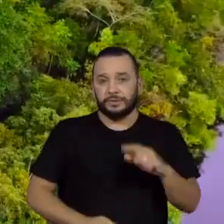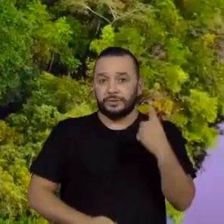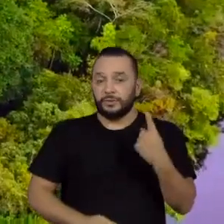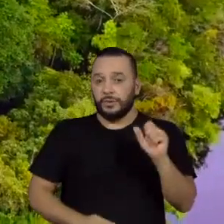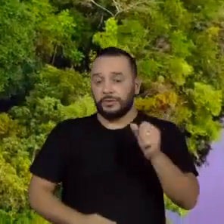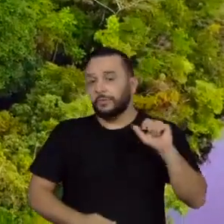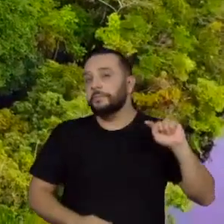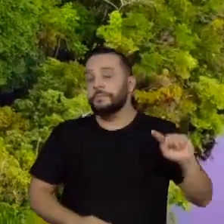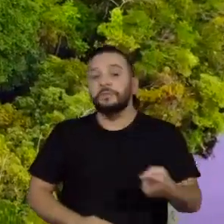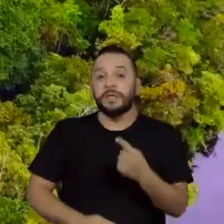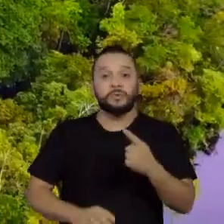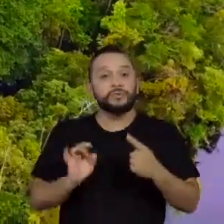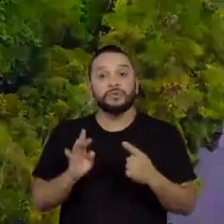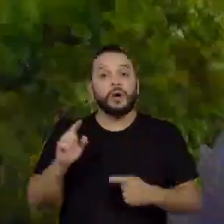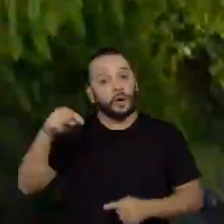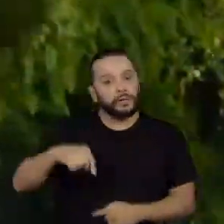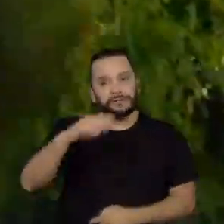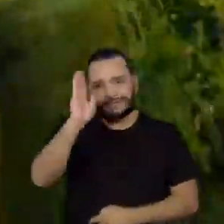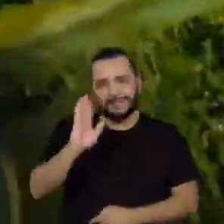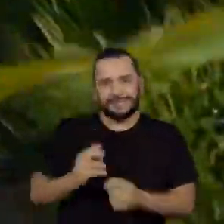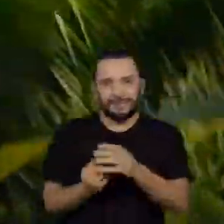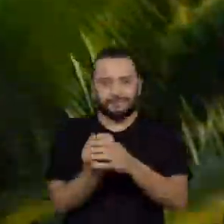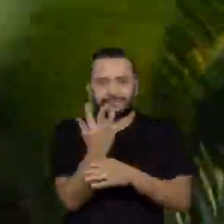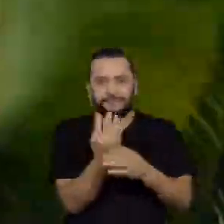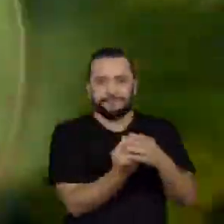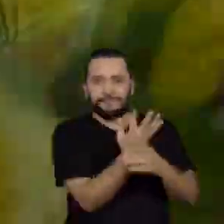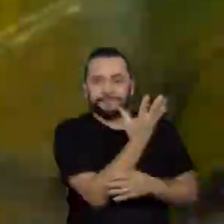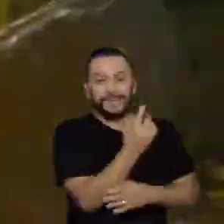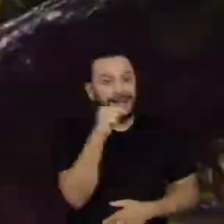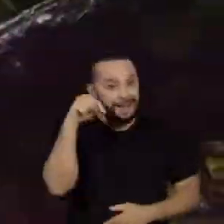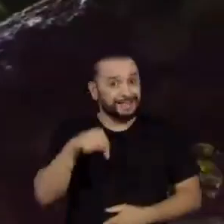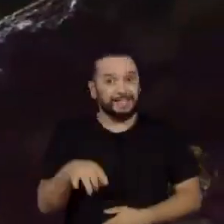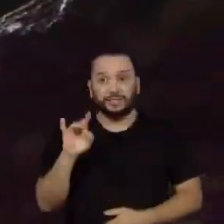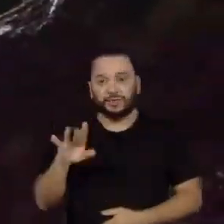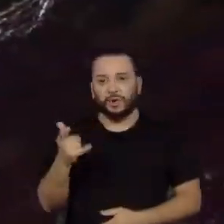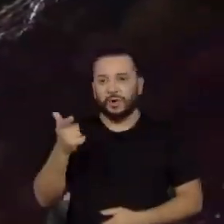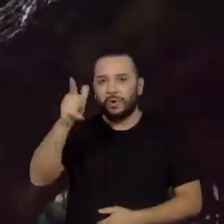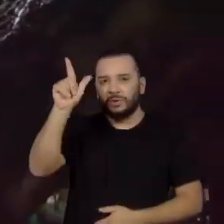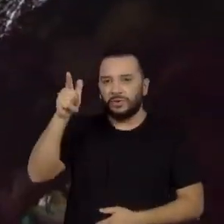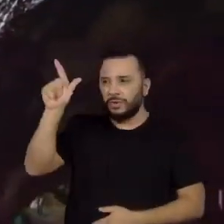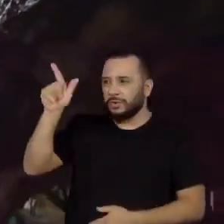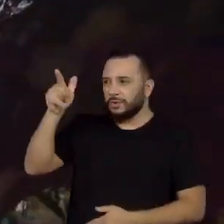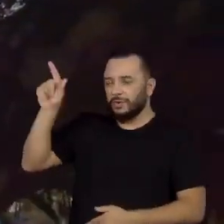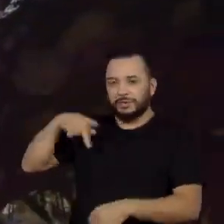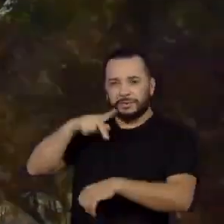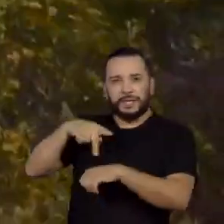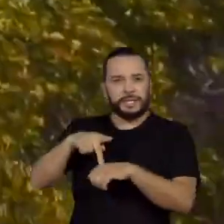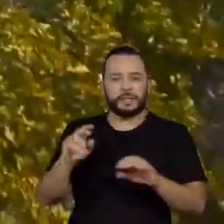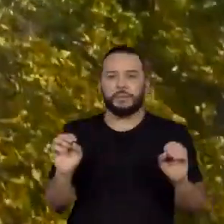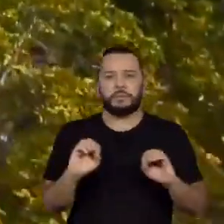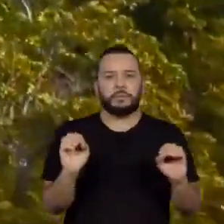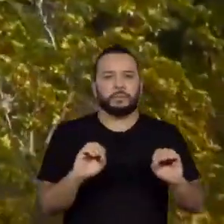brotam em solo brasileiro. Nascem apenas aqui e em nenhum outro lugar do planeta.